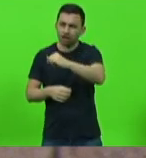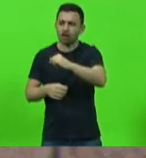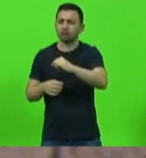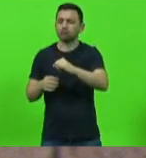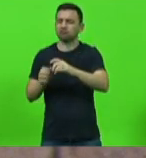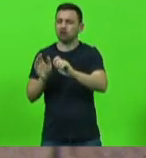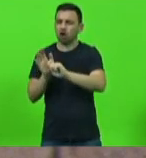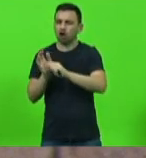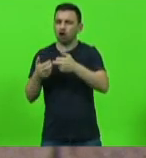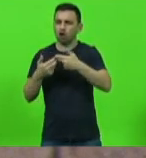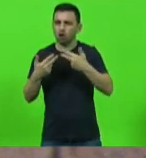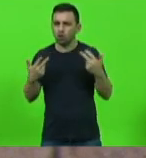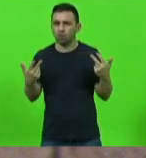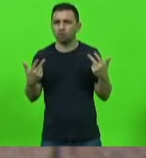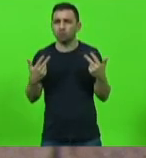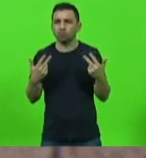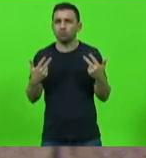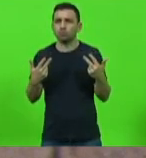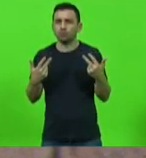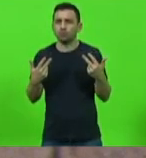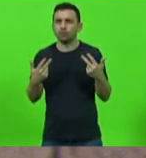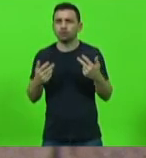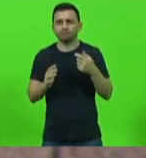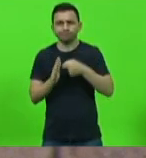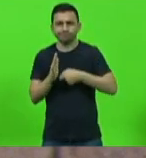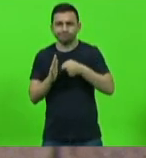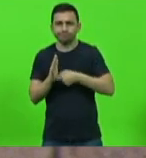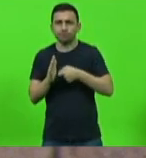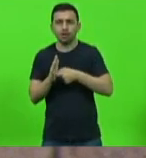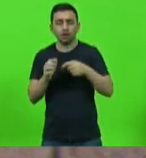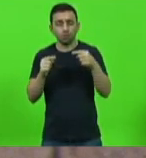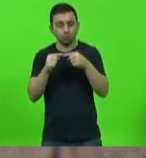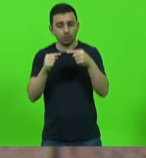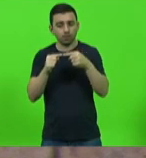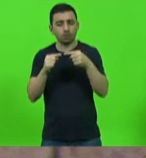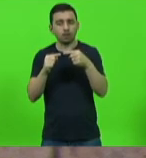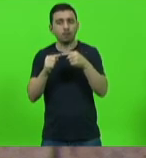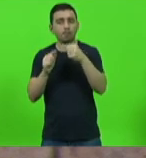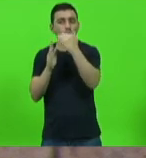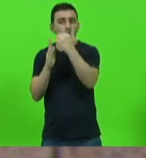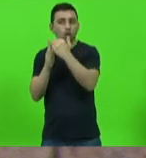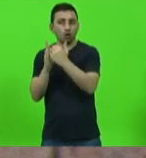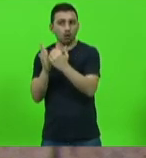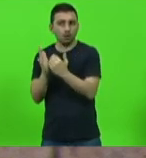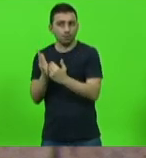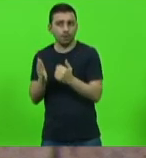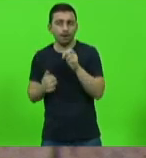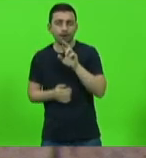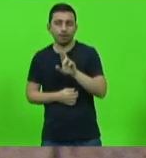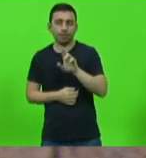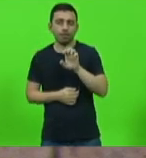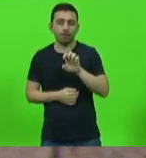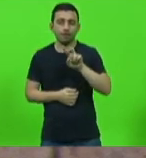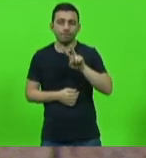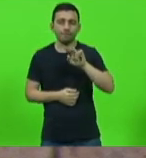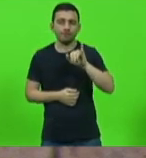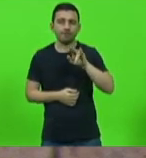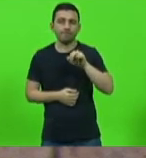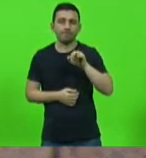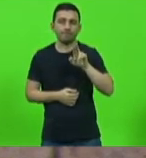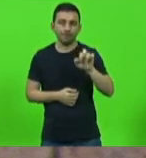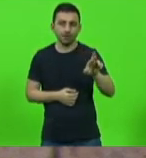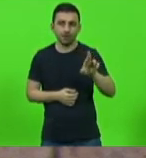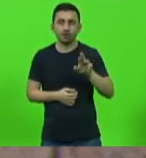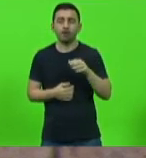temos feito isso de forma muito intensa através do programa Reviver, hoje com 700 vagas para acolher dependentes químicos de Santa